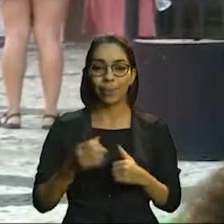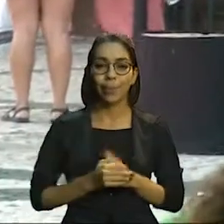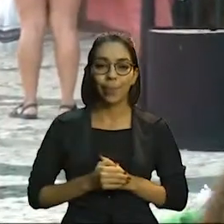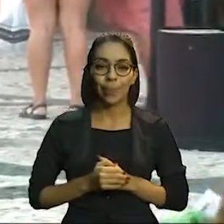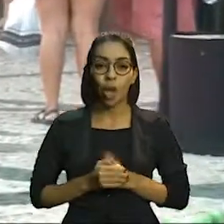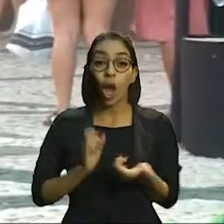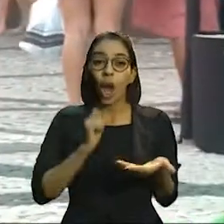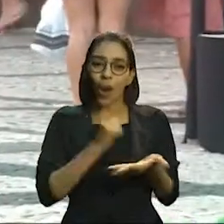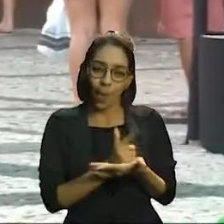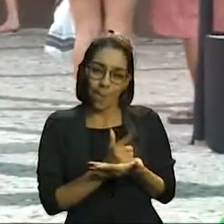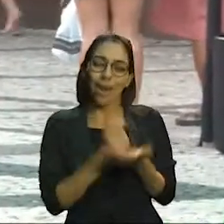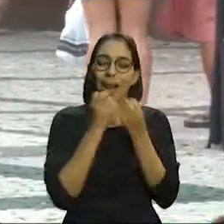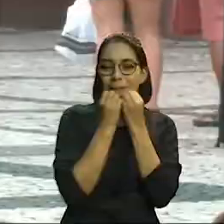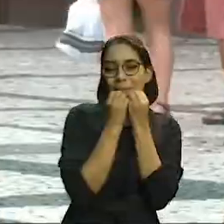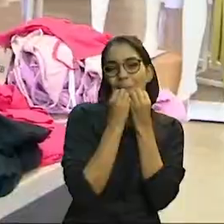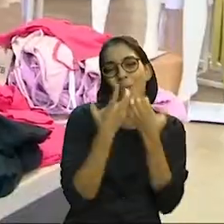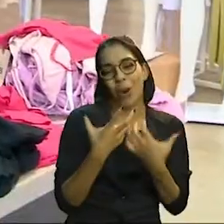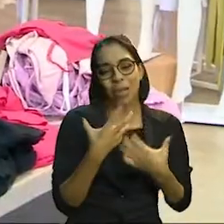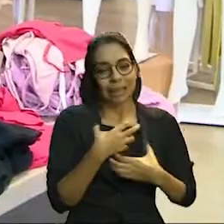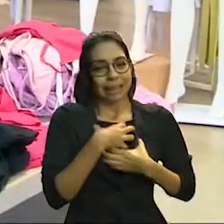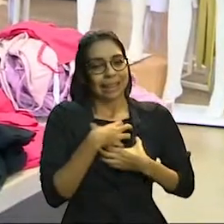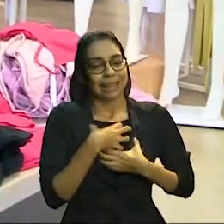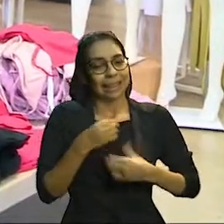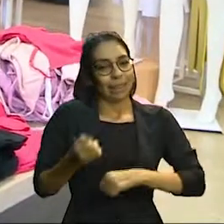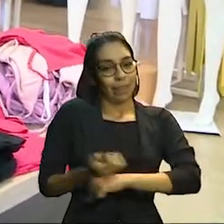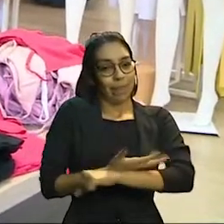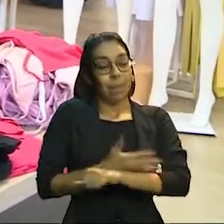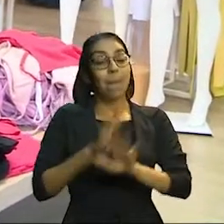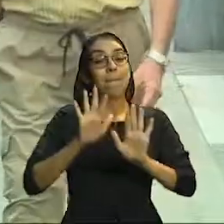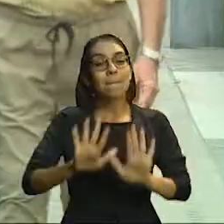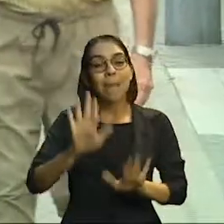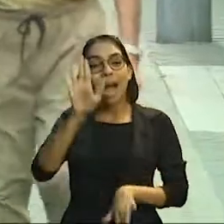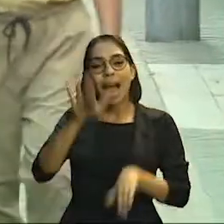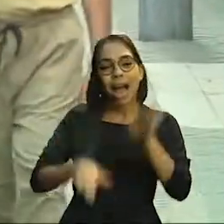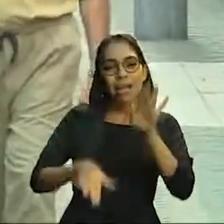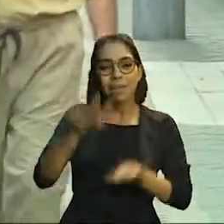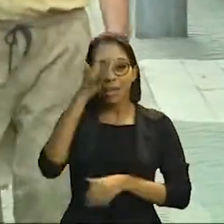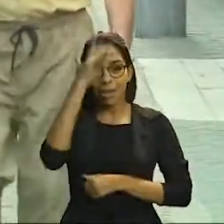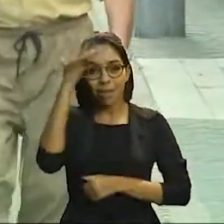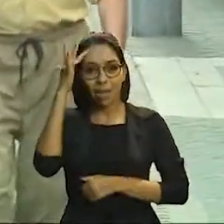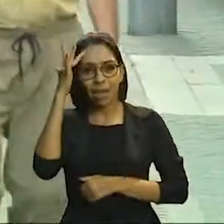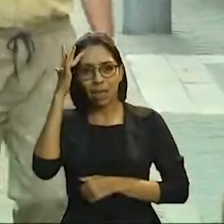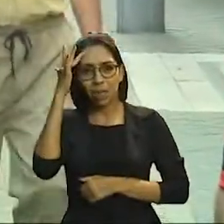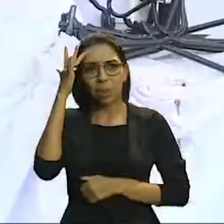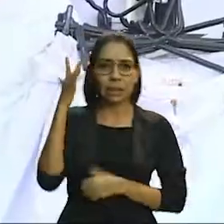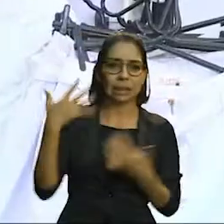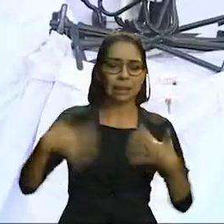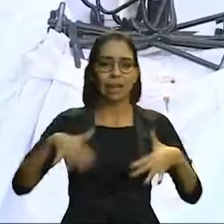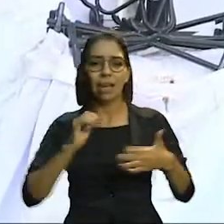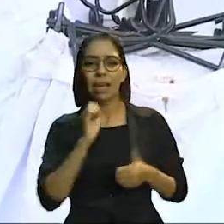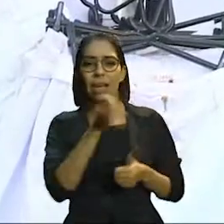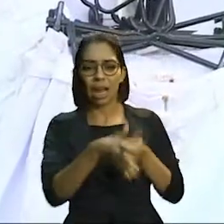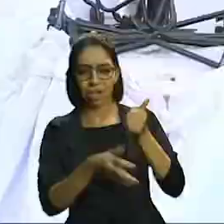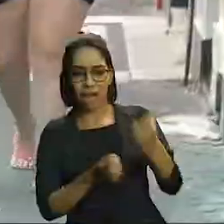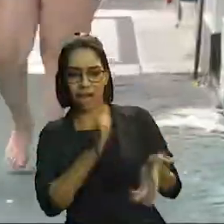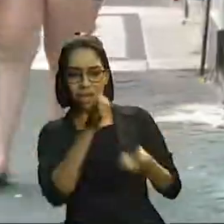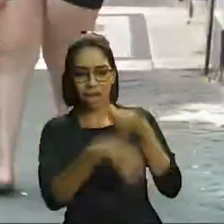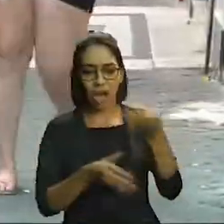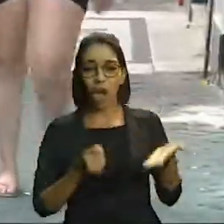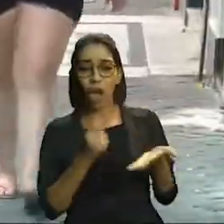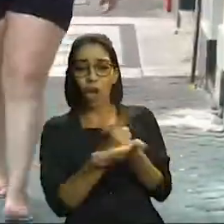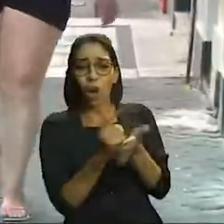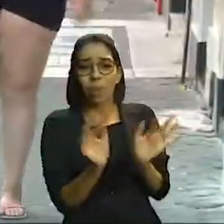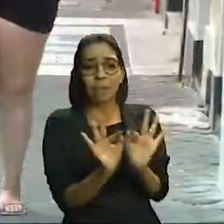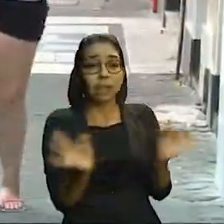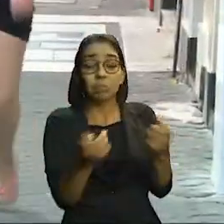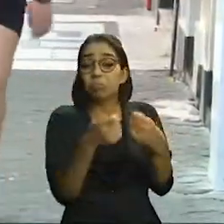Comprar é bom, mas o problema é que, às vezes, as pessoas acabam gastando demais com as famosas comprinhas